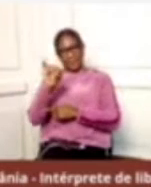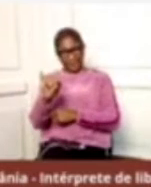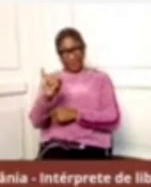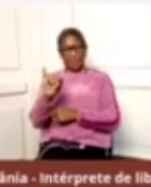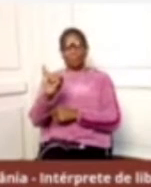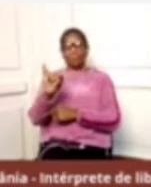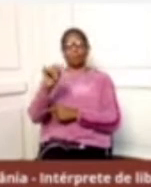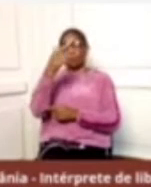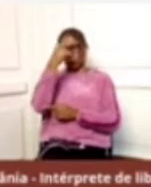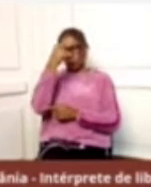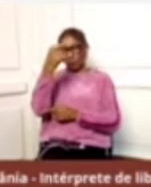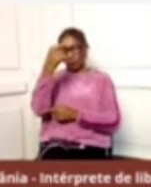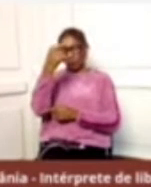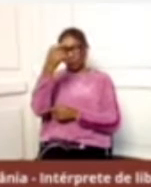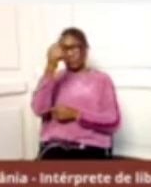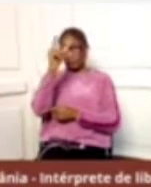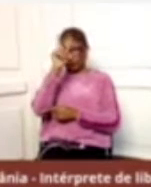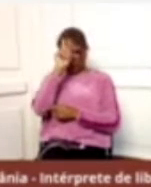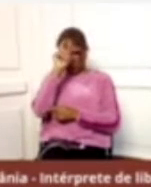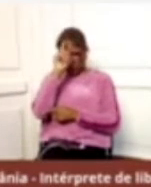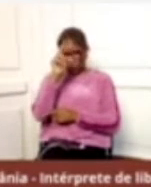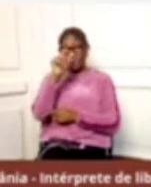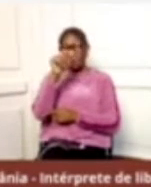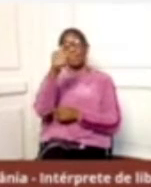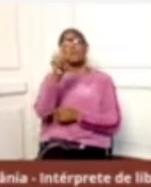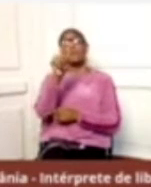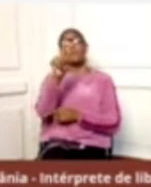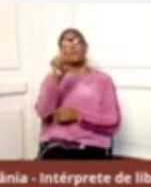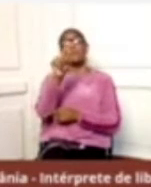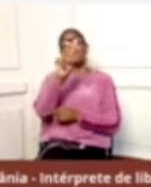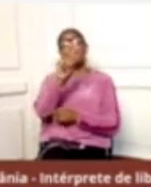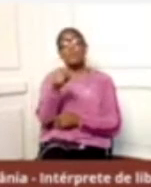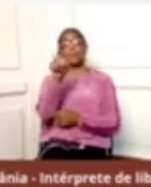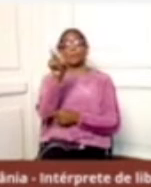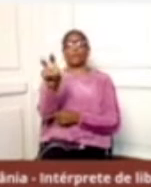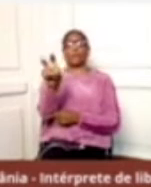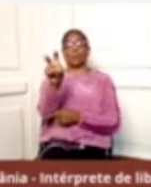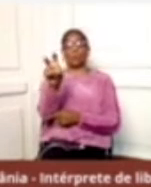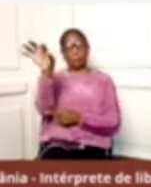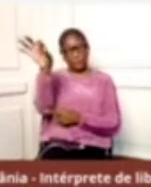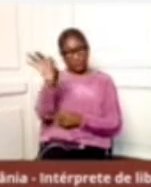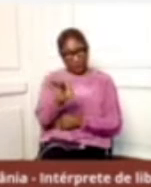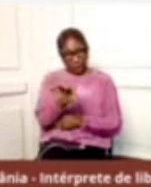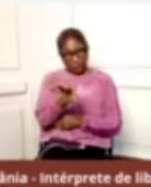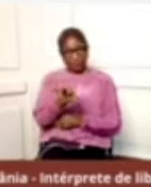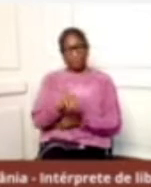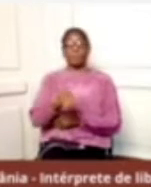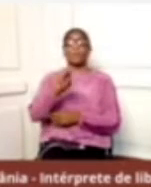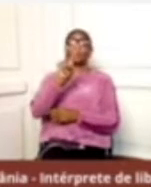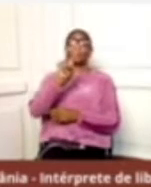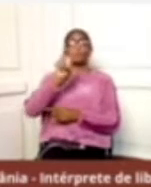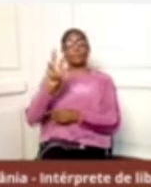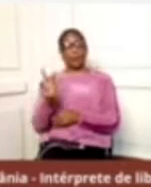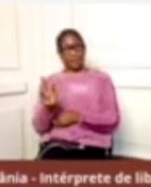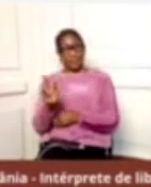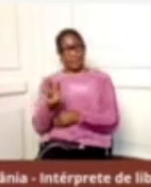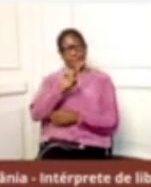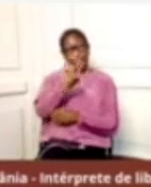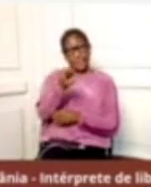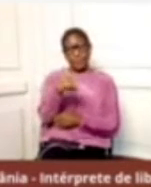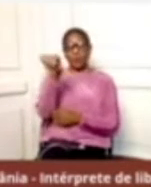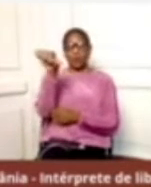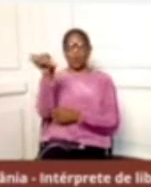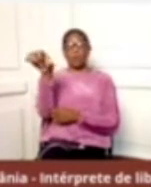é de 71,5%, sendo que 23,9